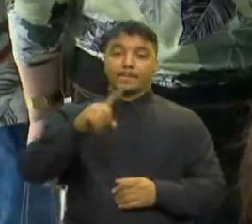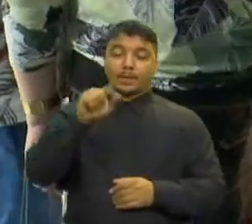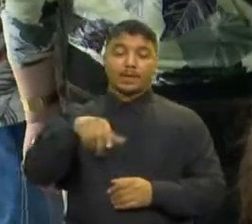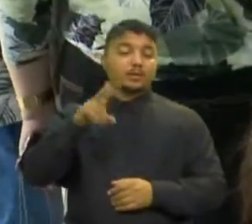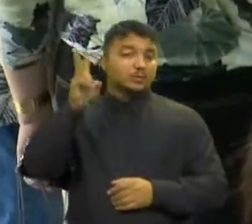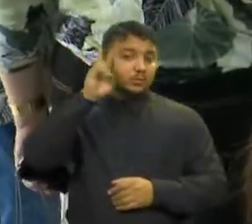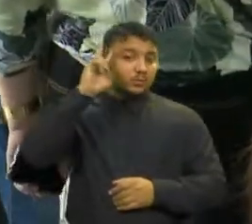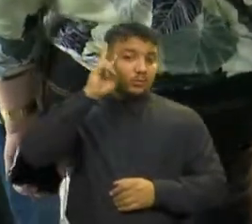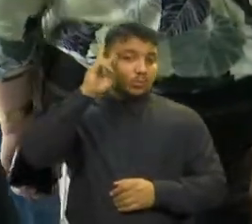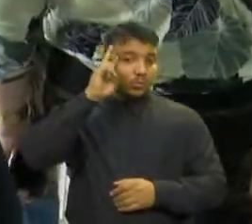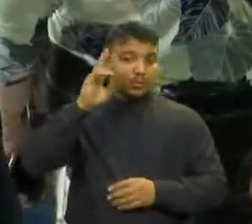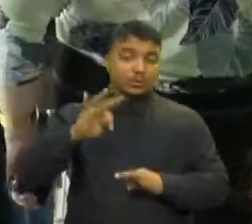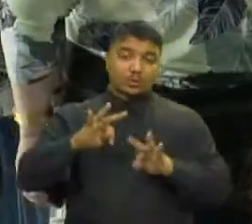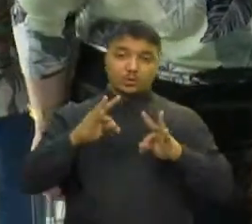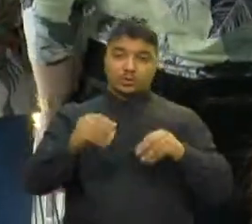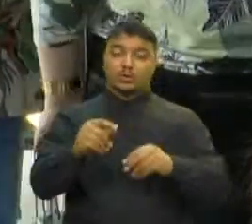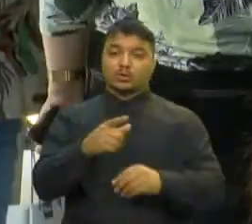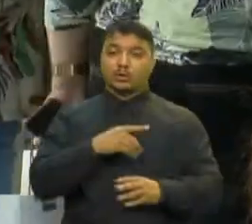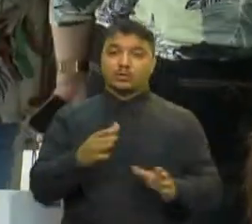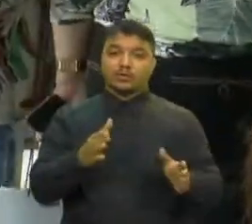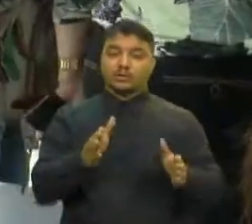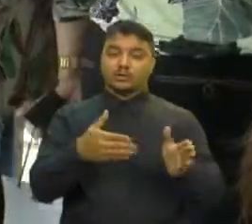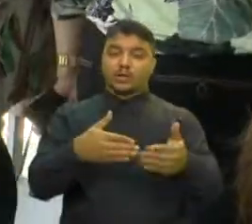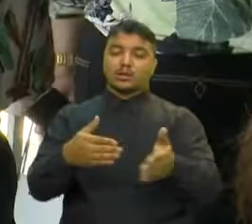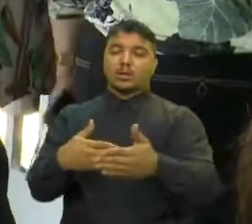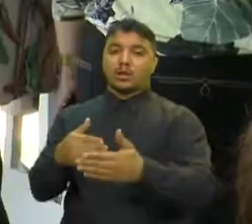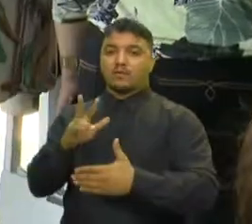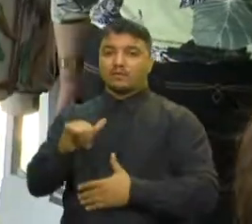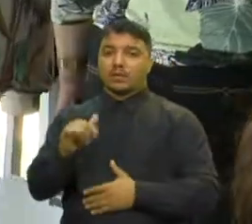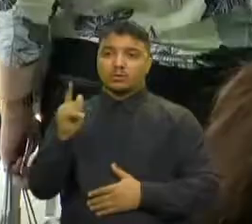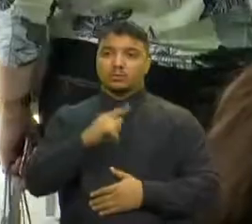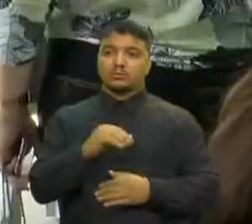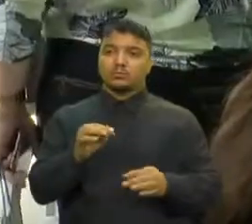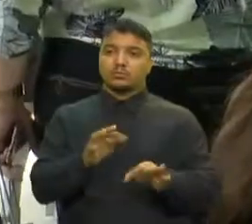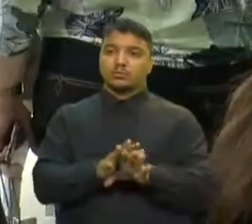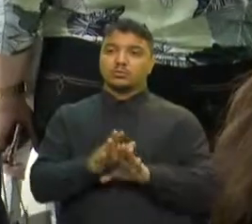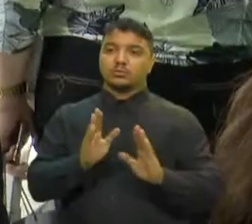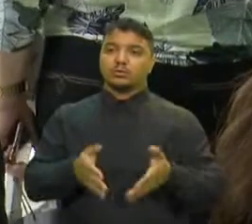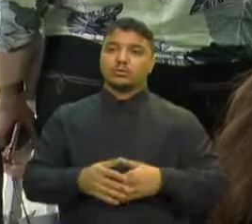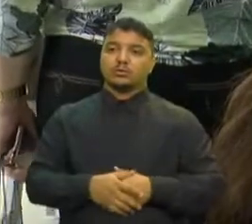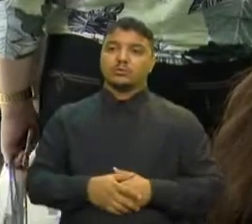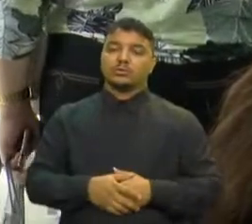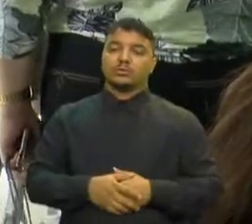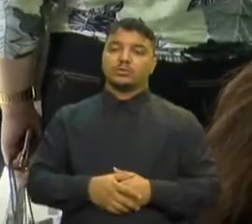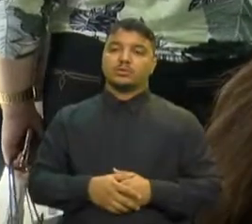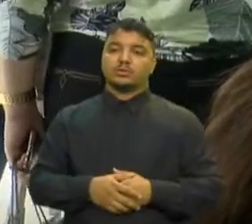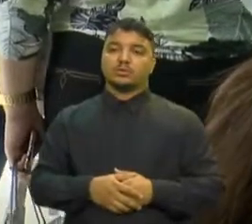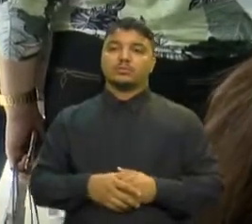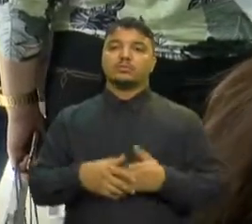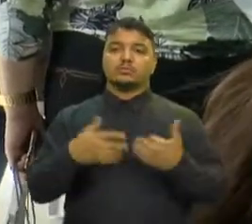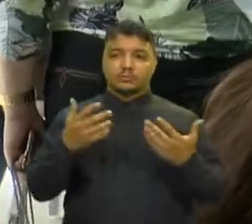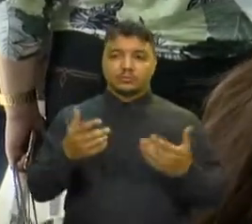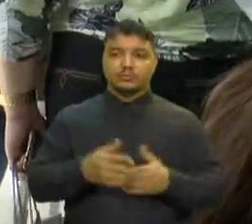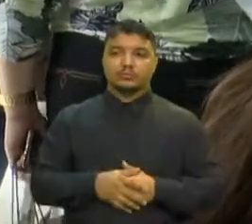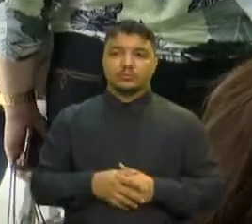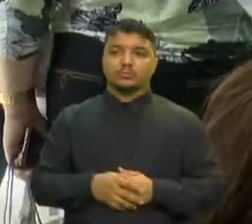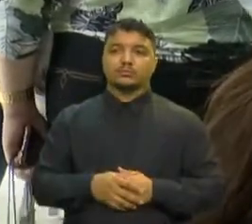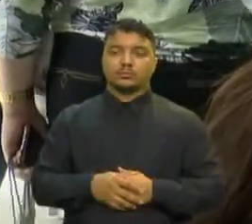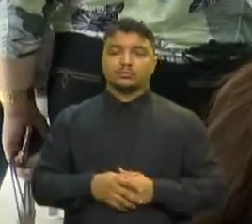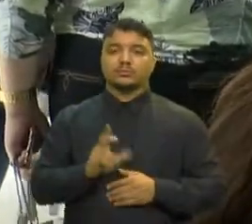Todas as salas estarão funcionando a todo vapor Só chegar com a criança, mostrar a certidão de